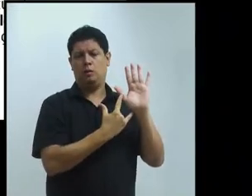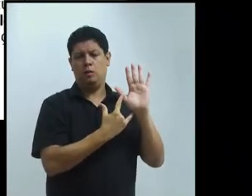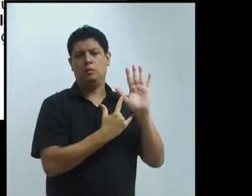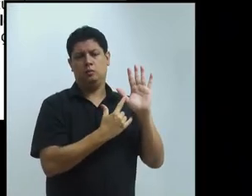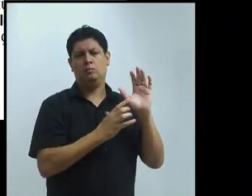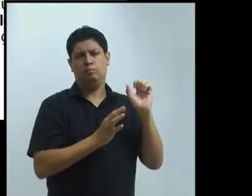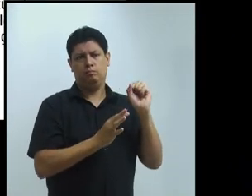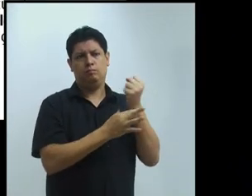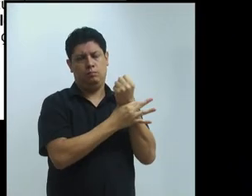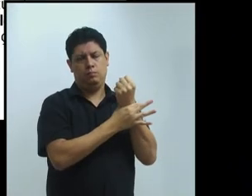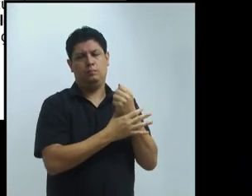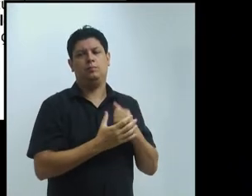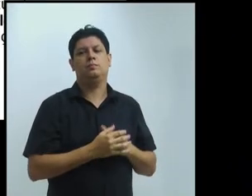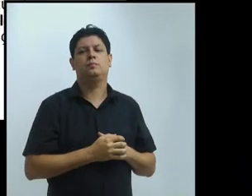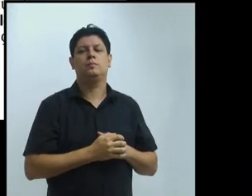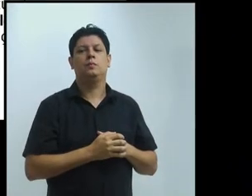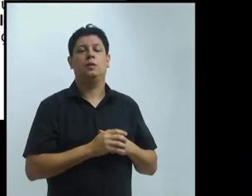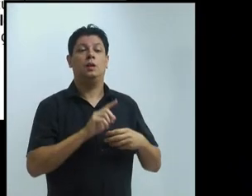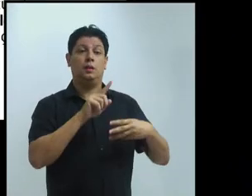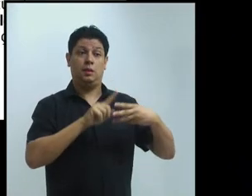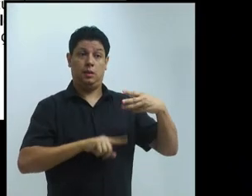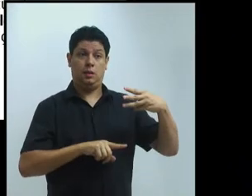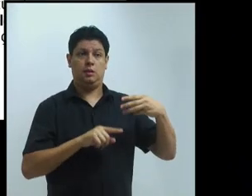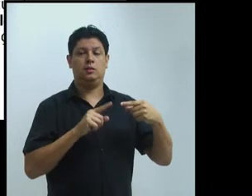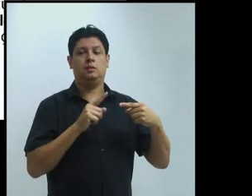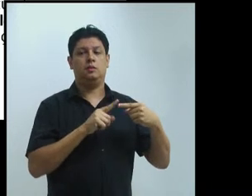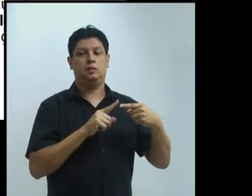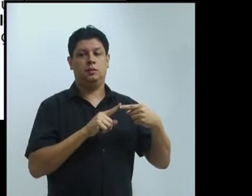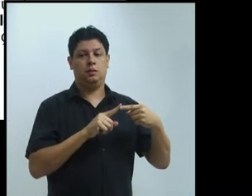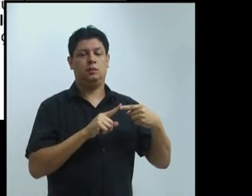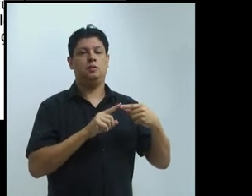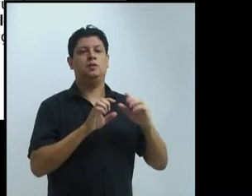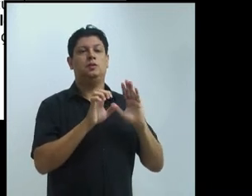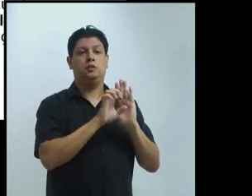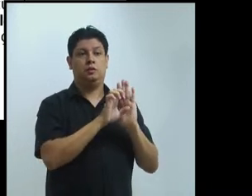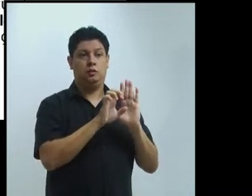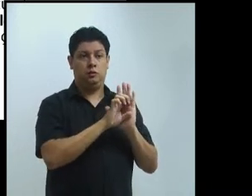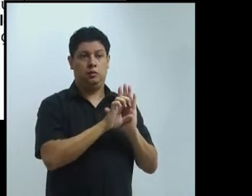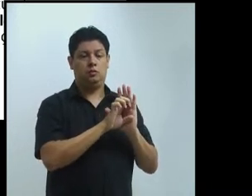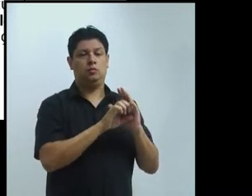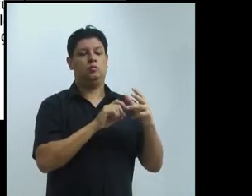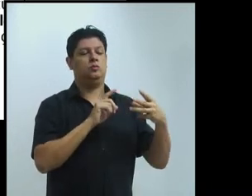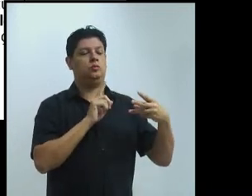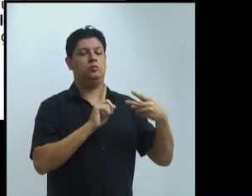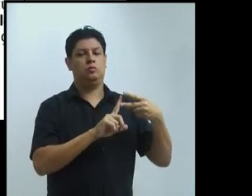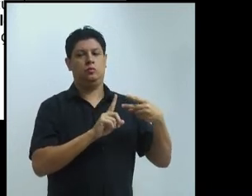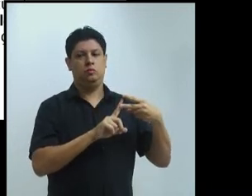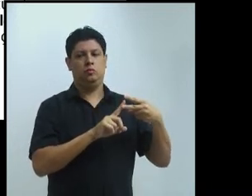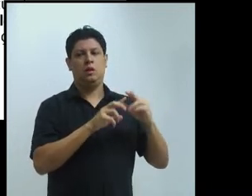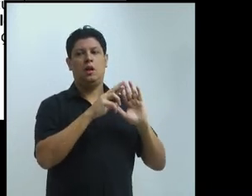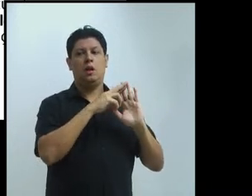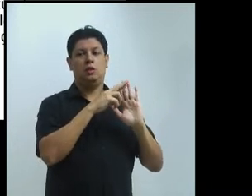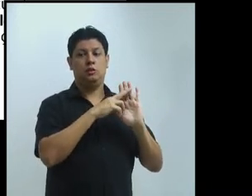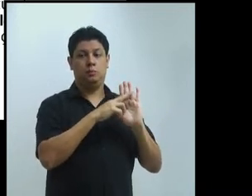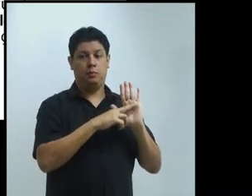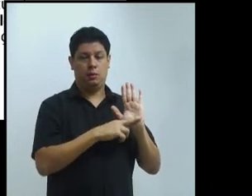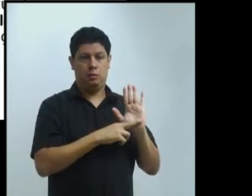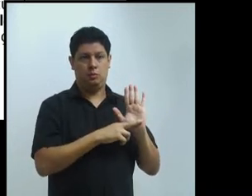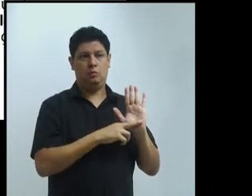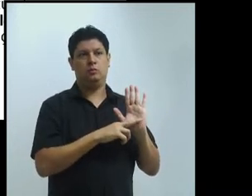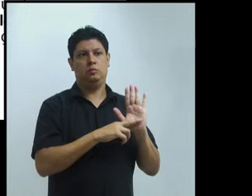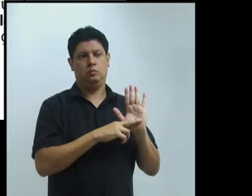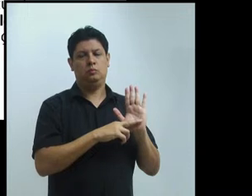O primeiro é o estatuto e também o regimento da universidade, que ambos são de 2006.